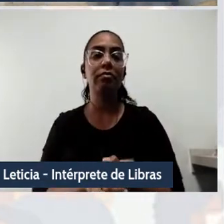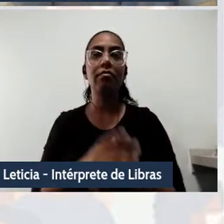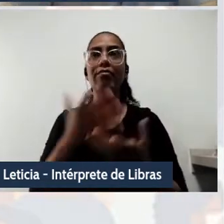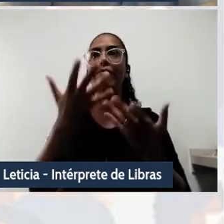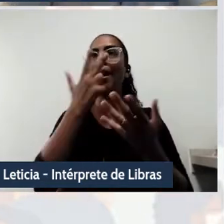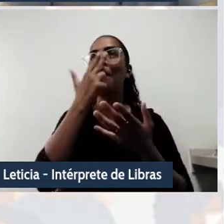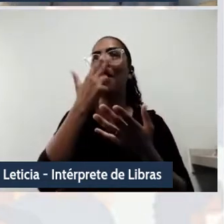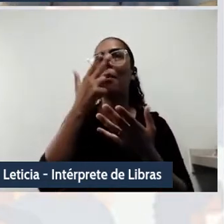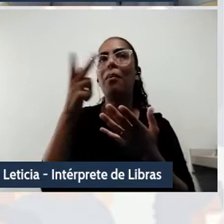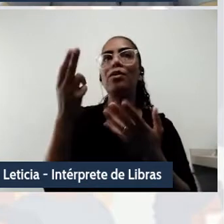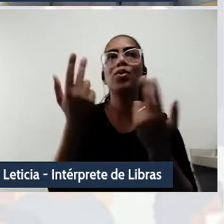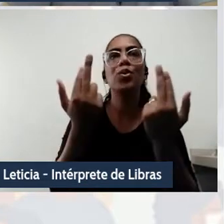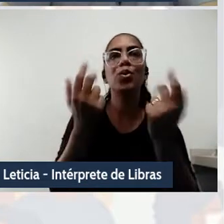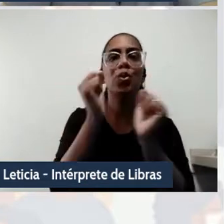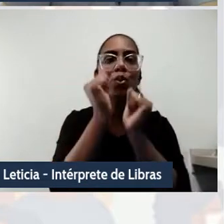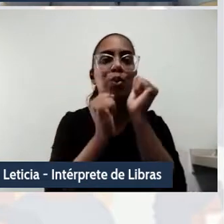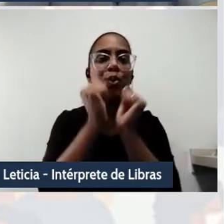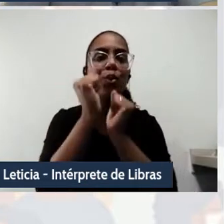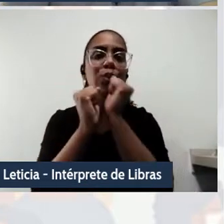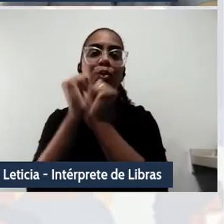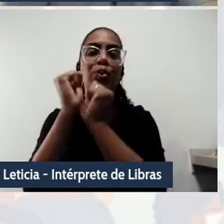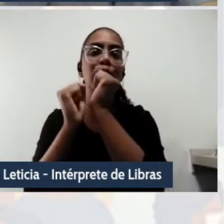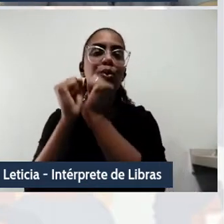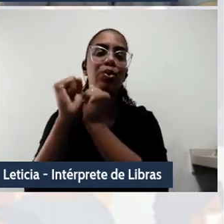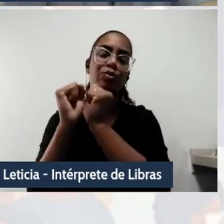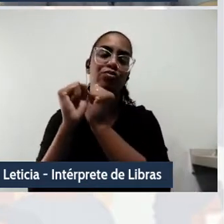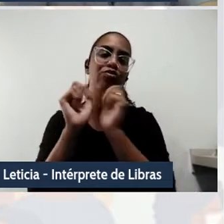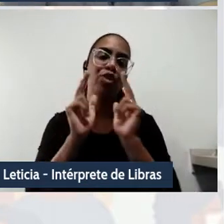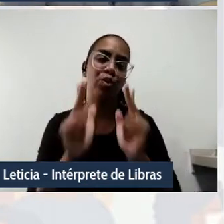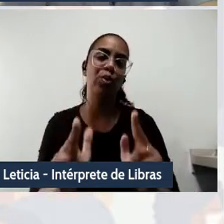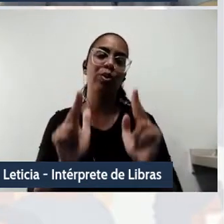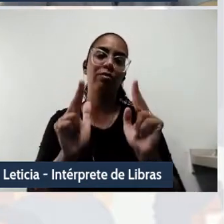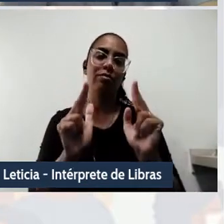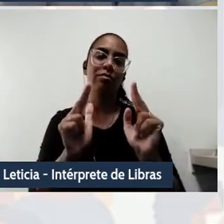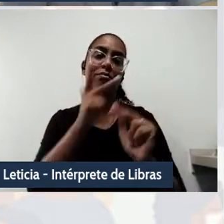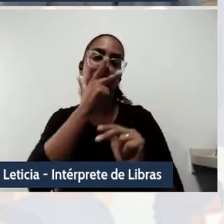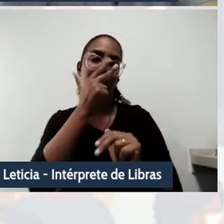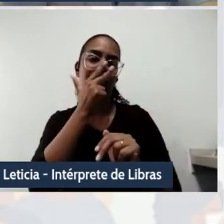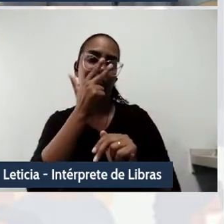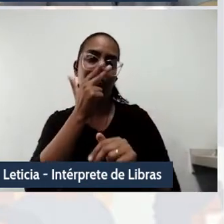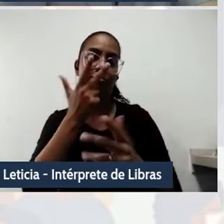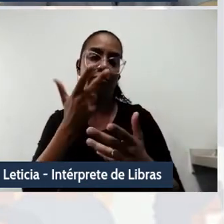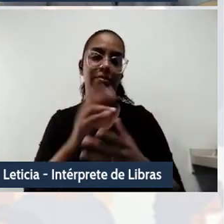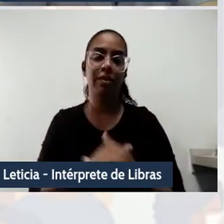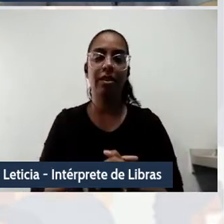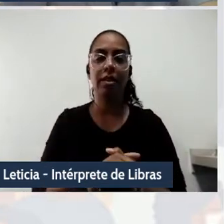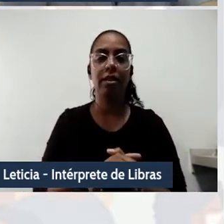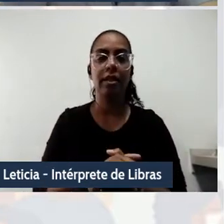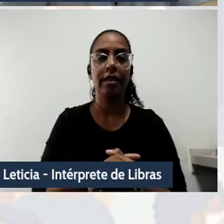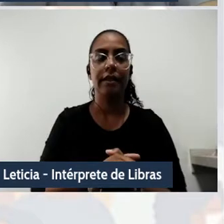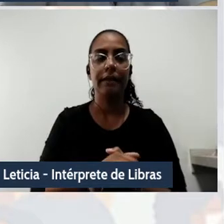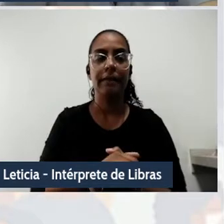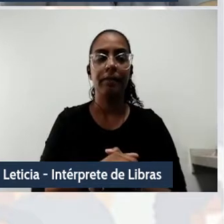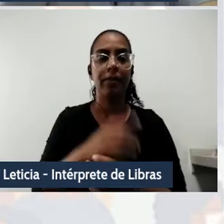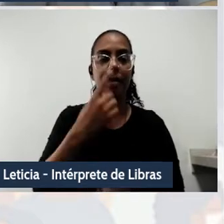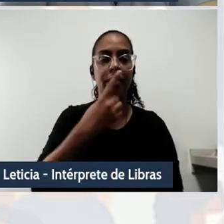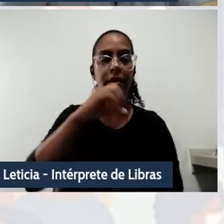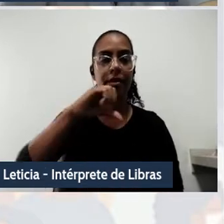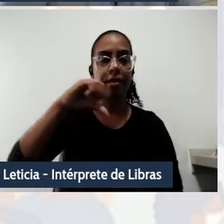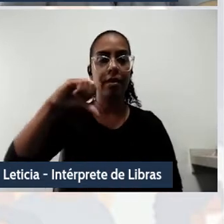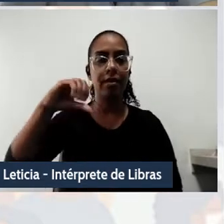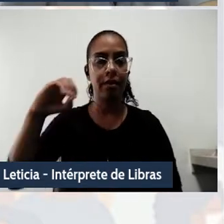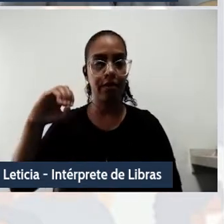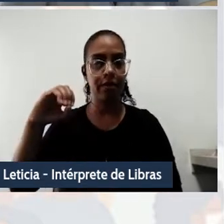Isso nos leva ao encontro do que Deleuze dizia no início da década de 1990, abre